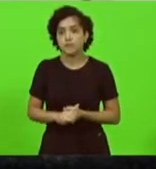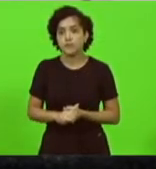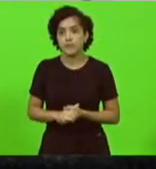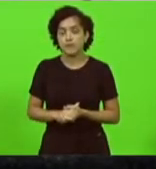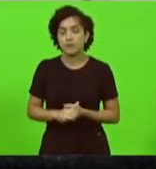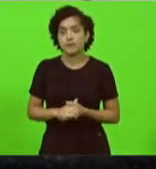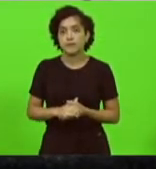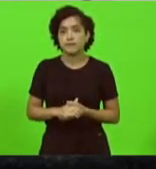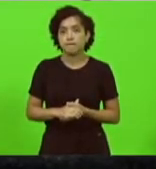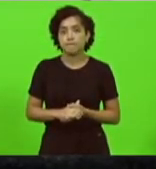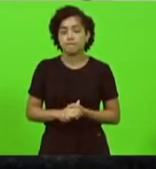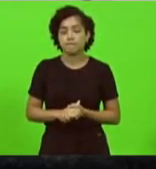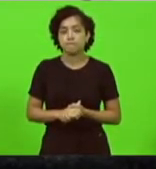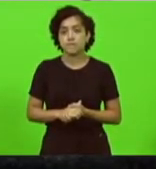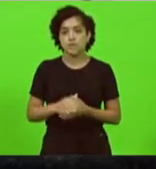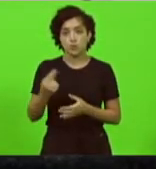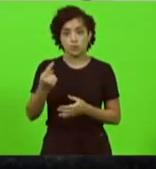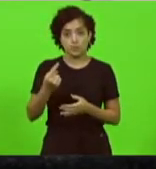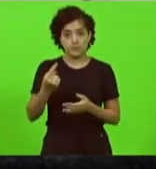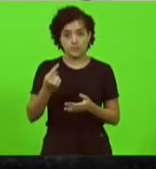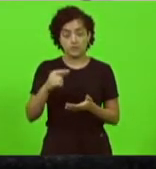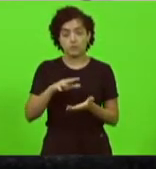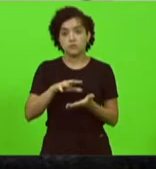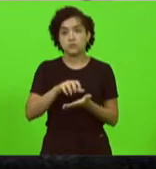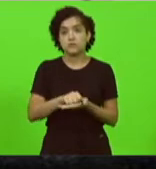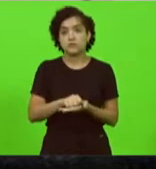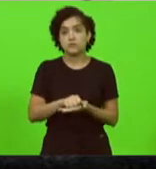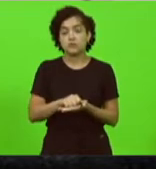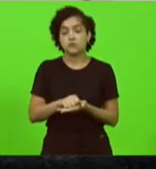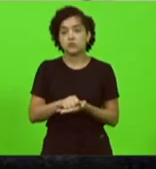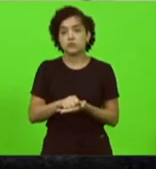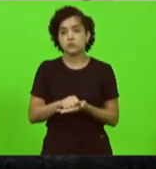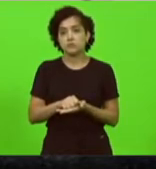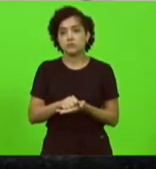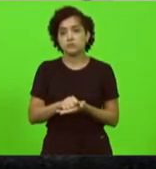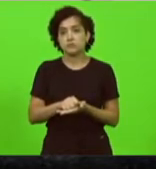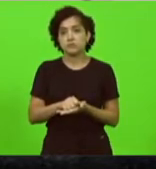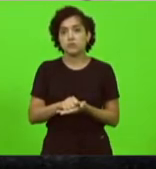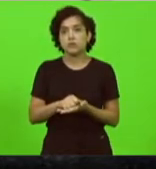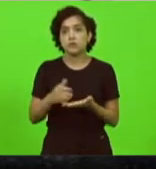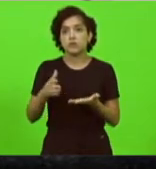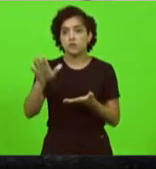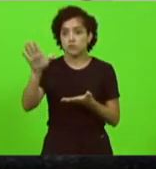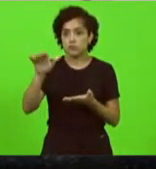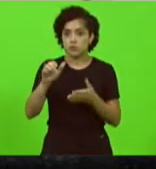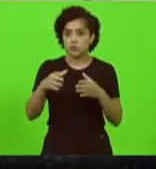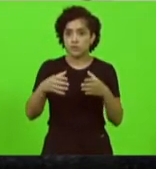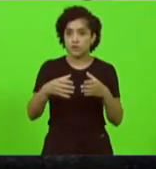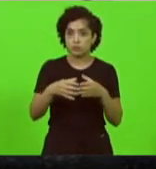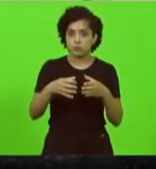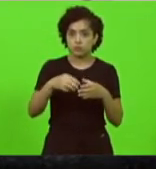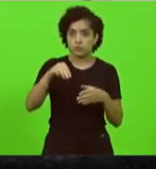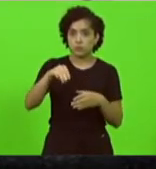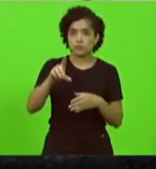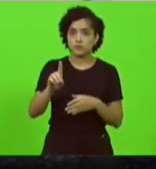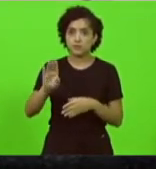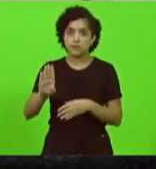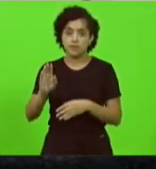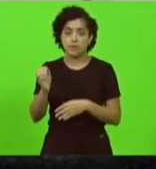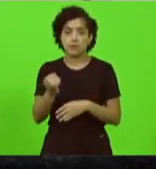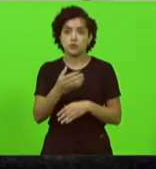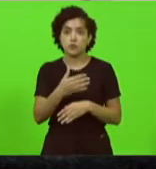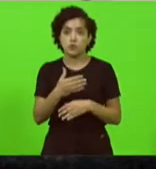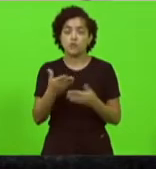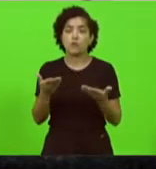primeiro horário já vamos chamar aqui o bloco MDB novo com a